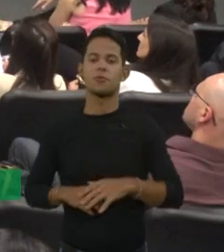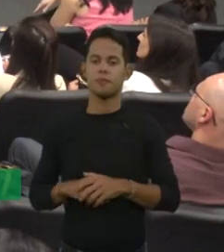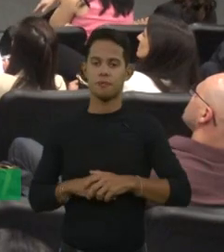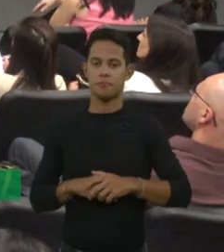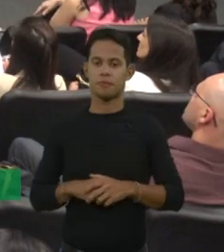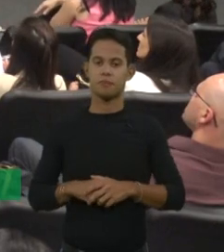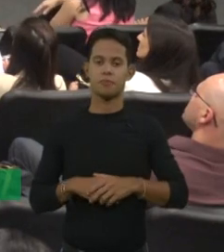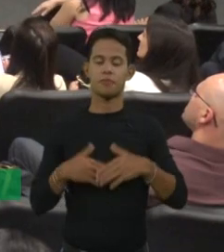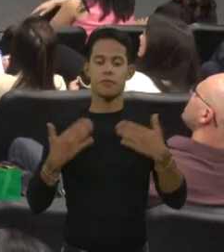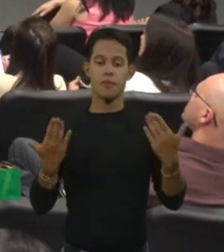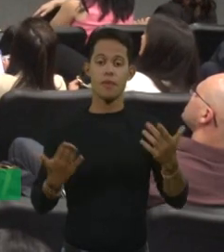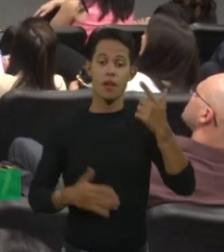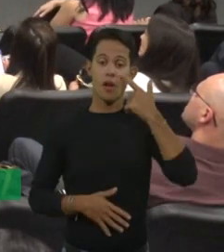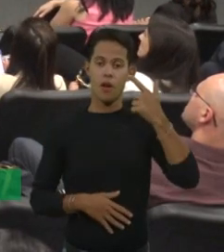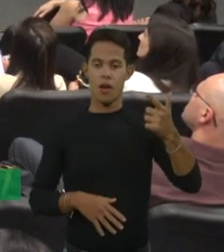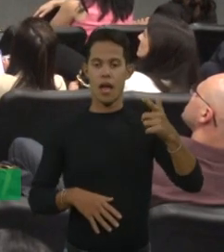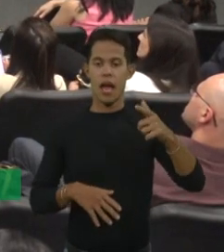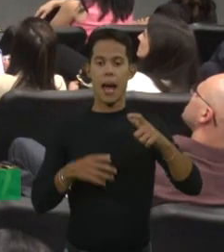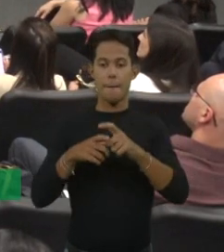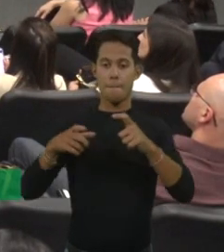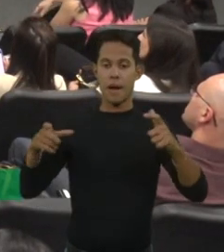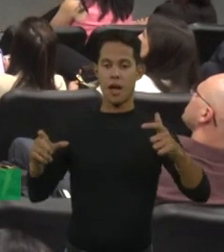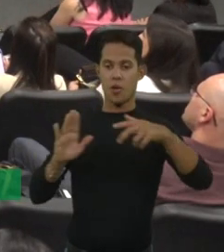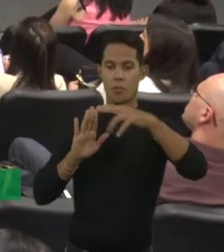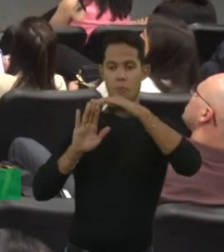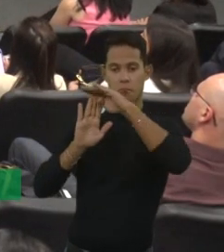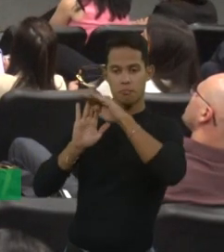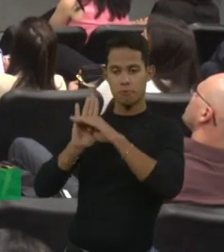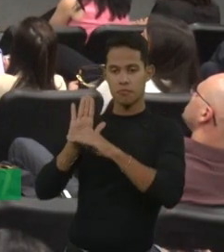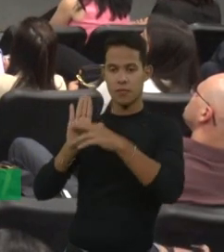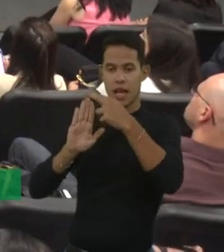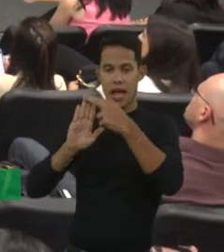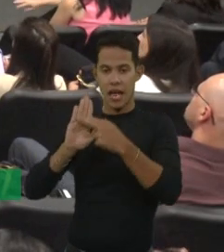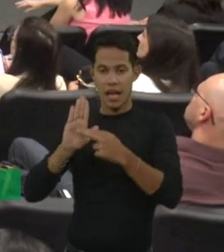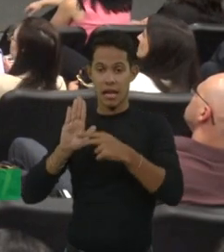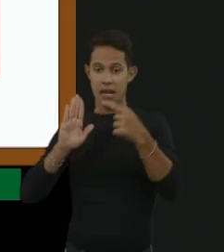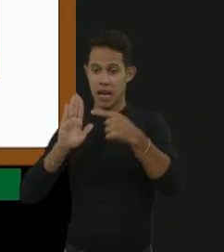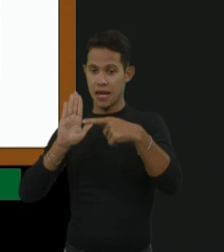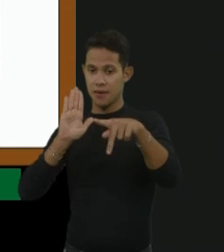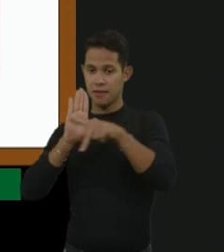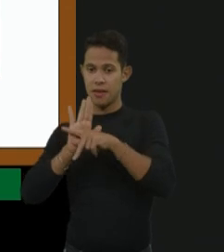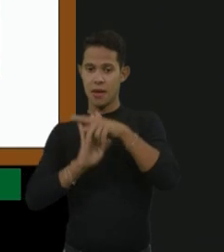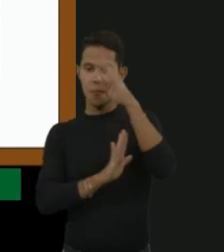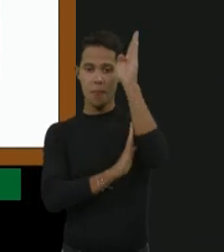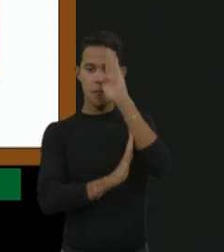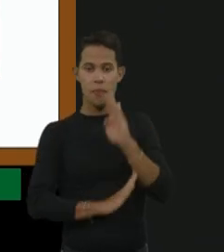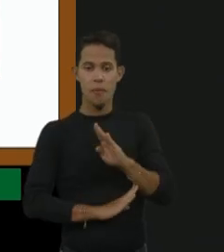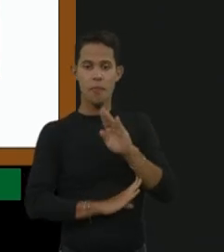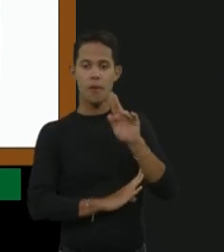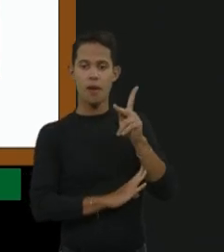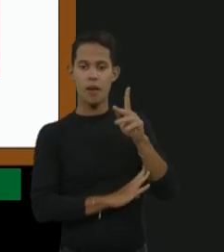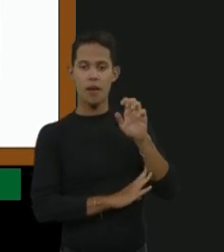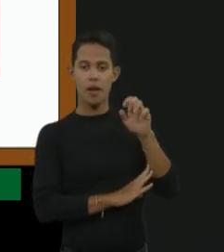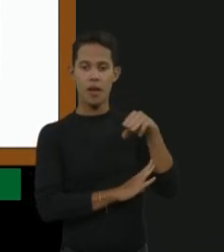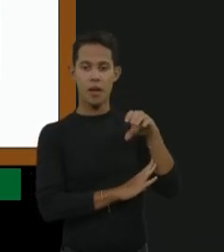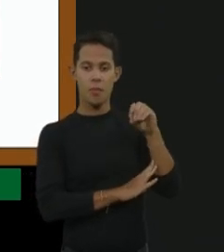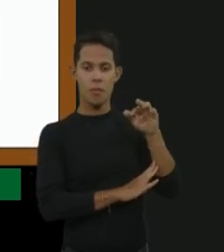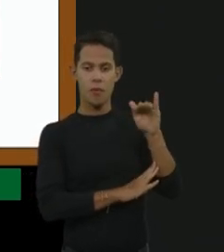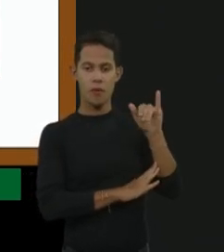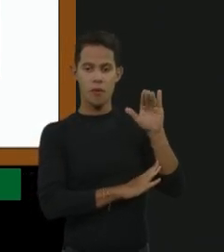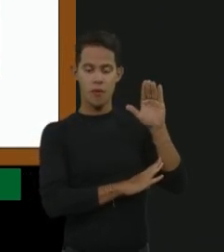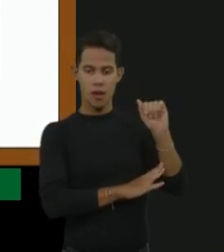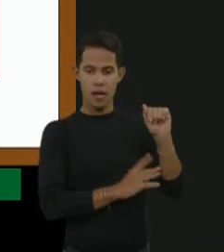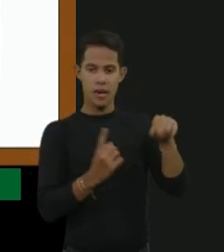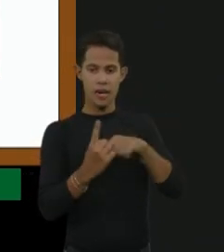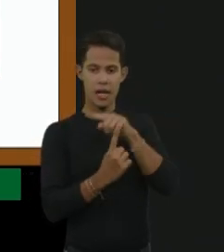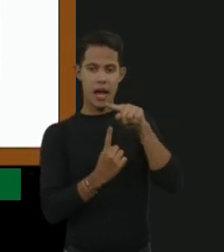Então, aqui são a maioria dos manuais. Esse é o manual brasileiro de hemofilia, A e B, e esse das outras coagulopatias